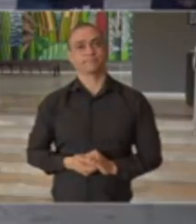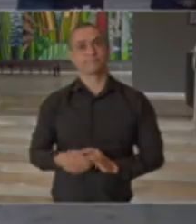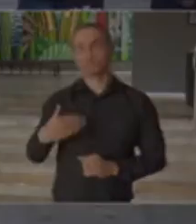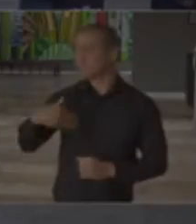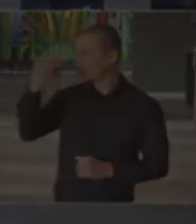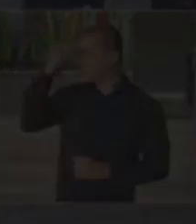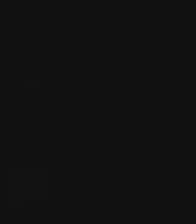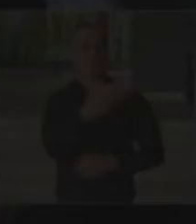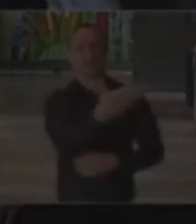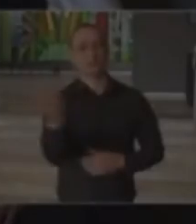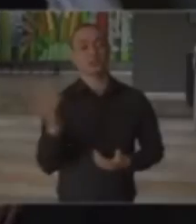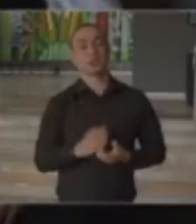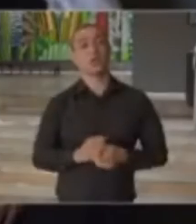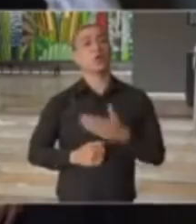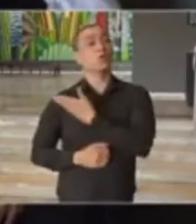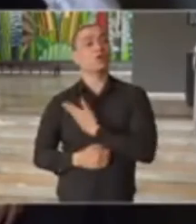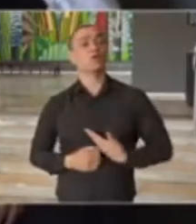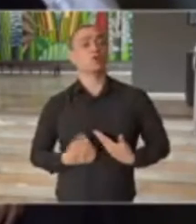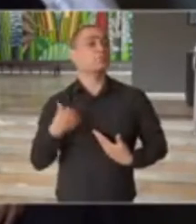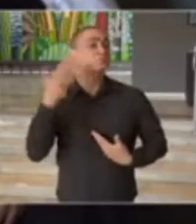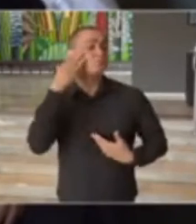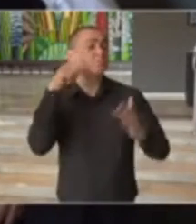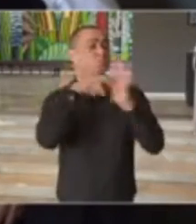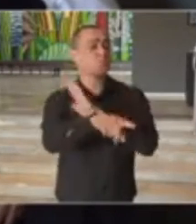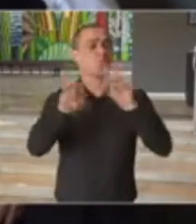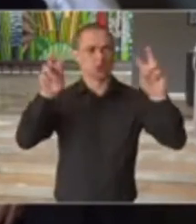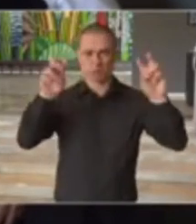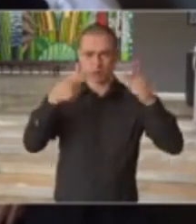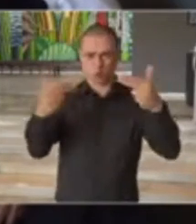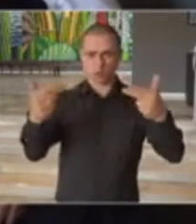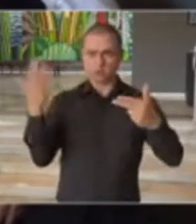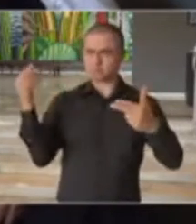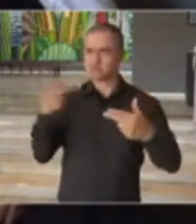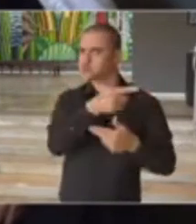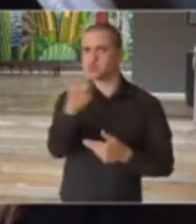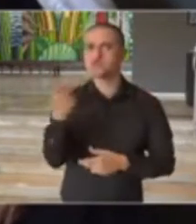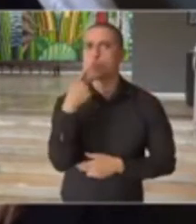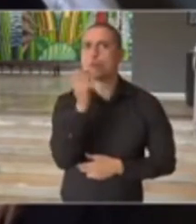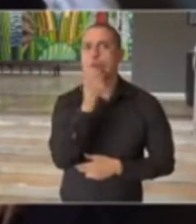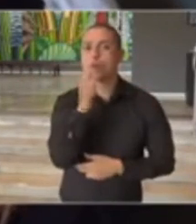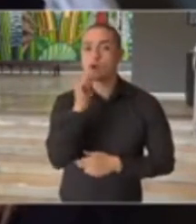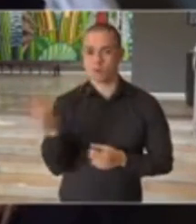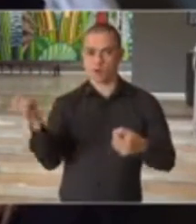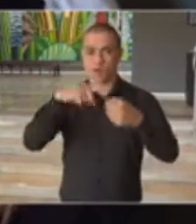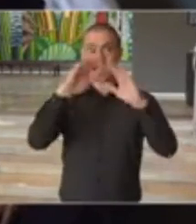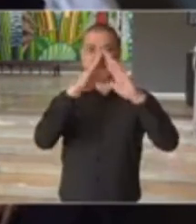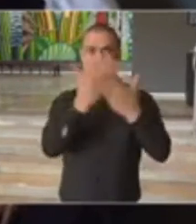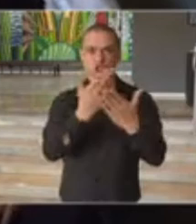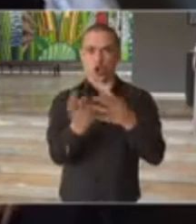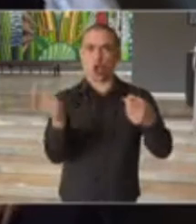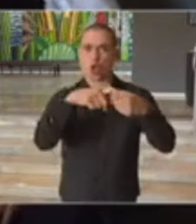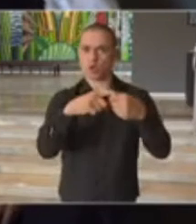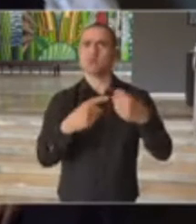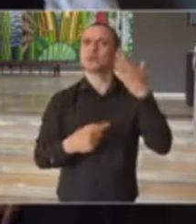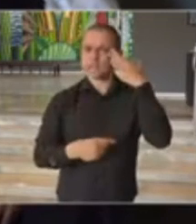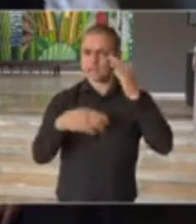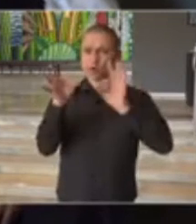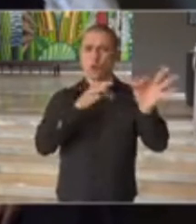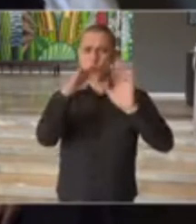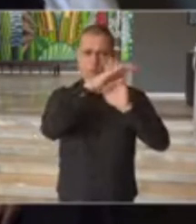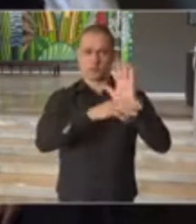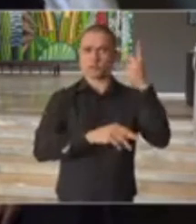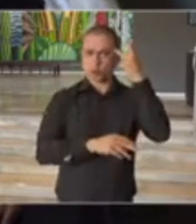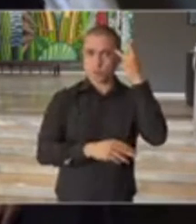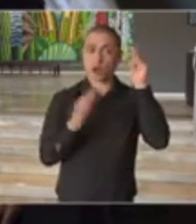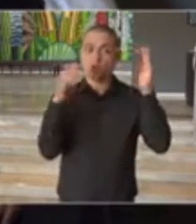Obrigado, Marco Vignoli. Pergunta sobre algo que ainda não foi mencionado, que é sobre a retomada das escolas. A gente sabe que o Plano São Paulo é sobre